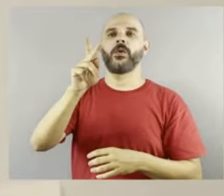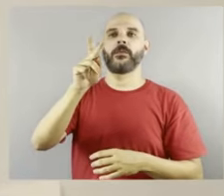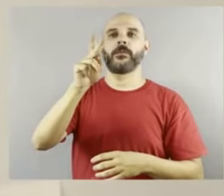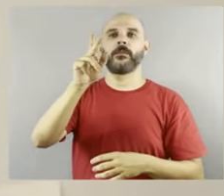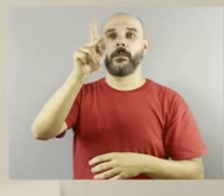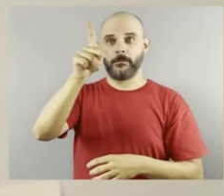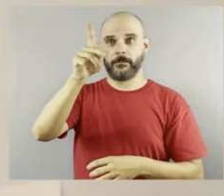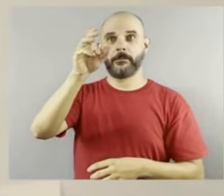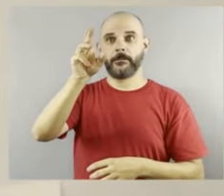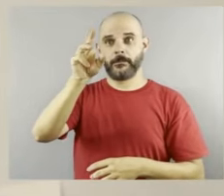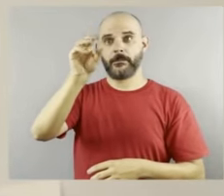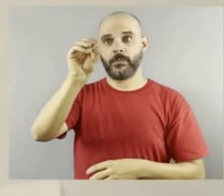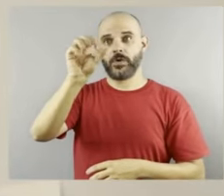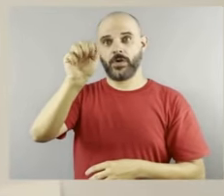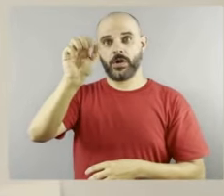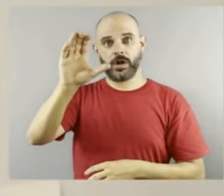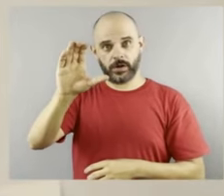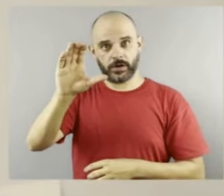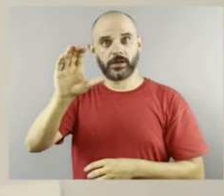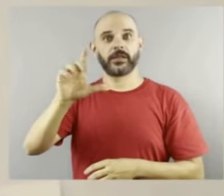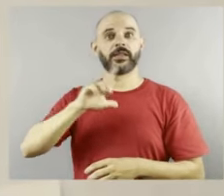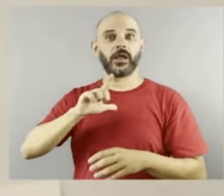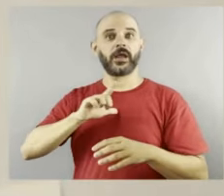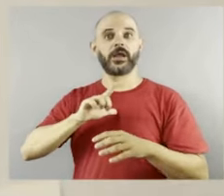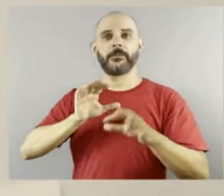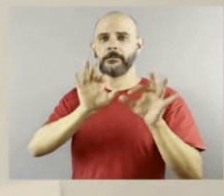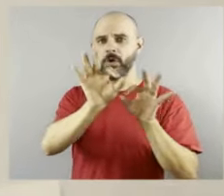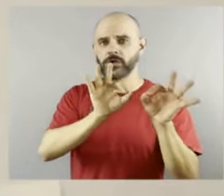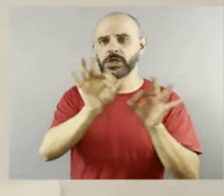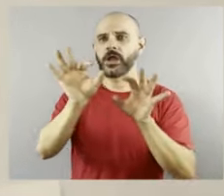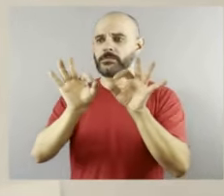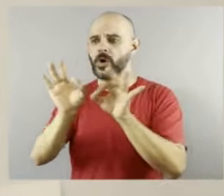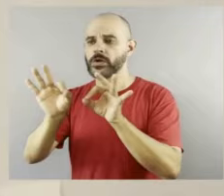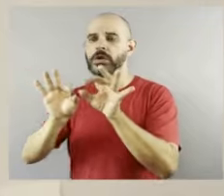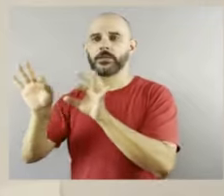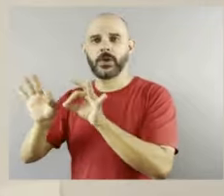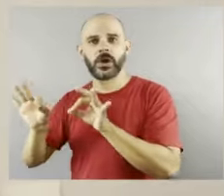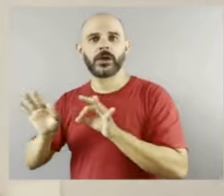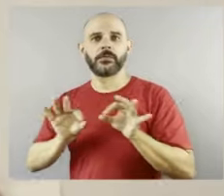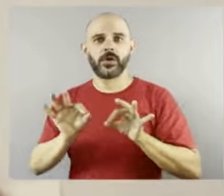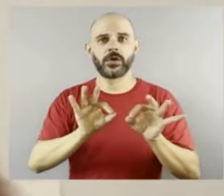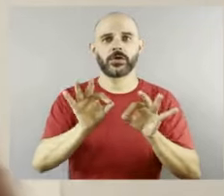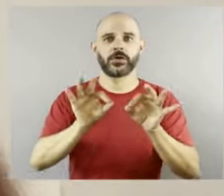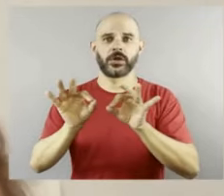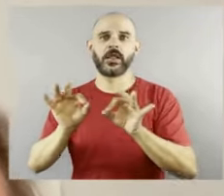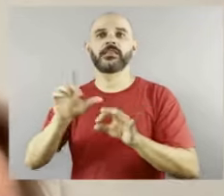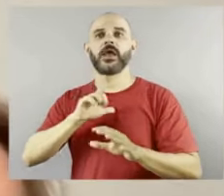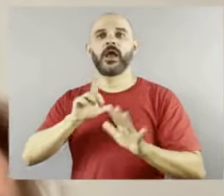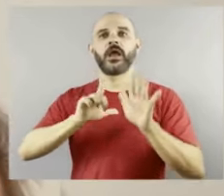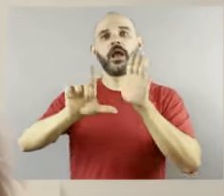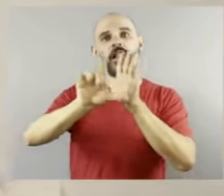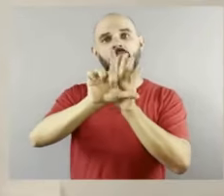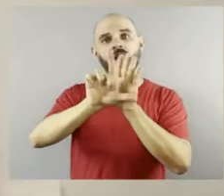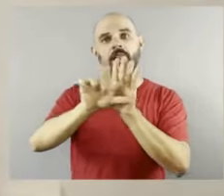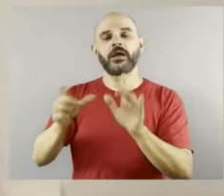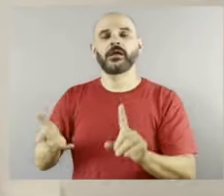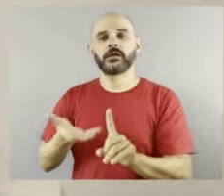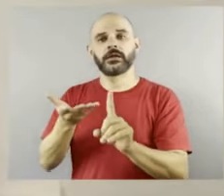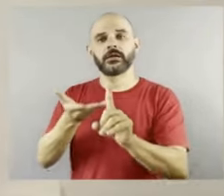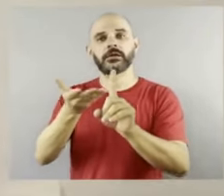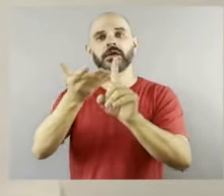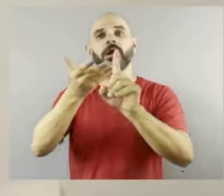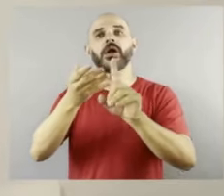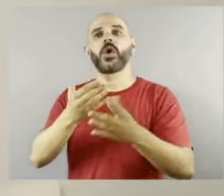projetos, né, os projetos que vêm através das leis de incentivo também, que vocês começam também a participar, ou seja, hoje vocês já têm